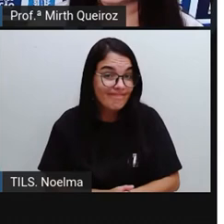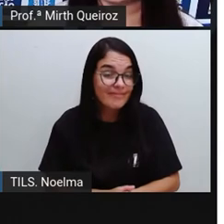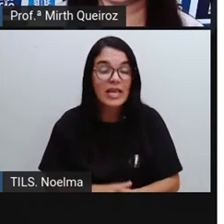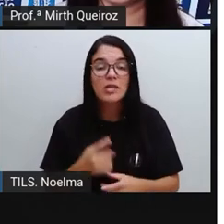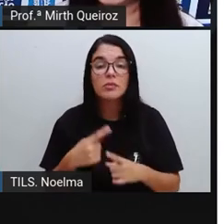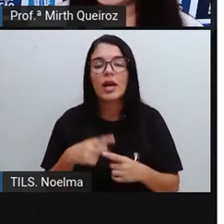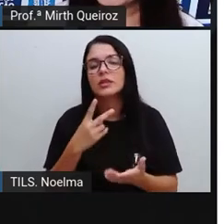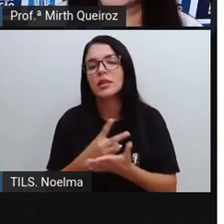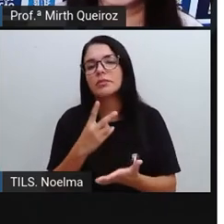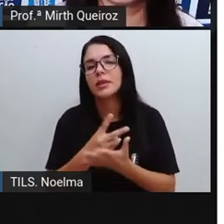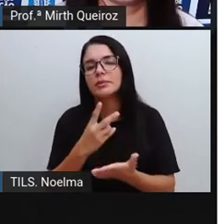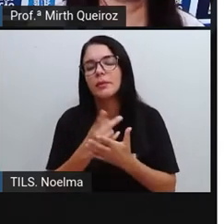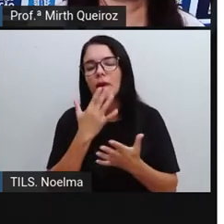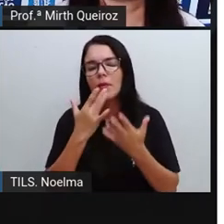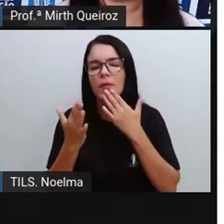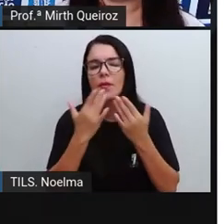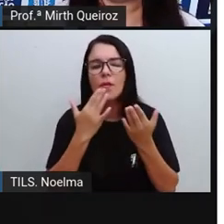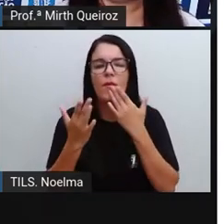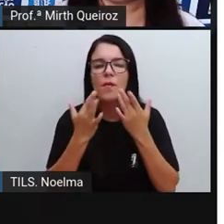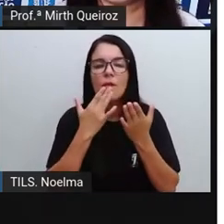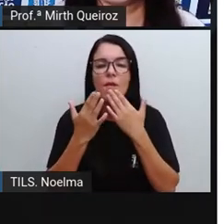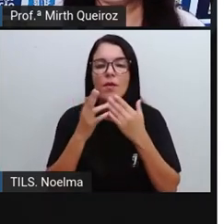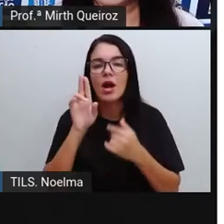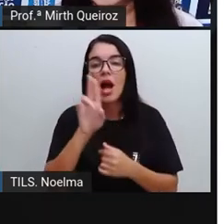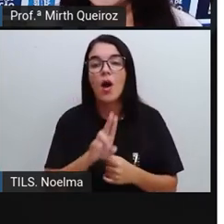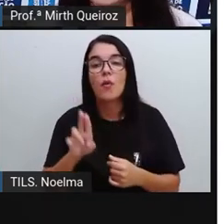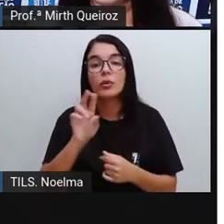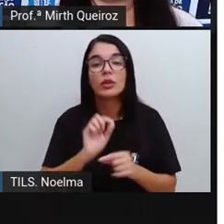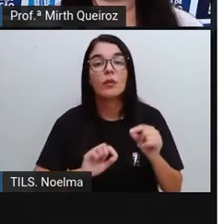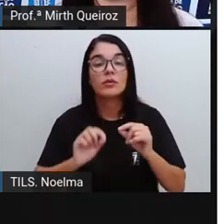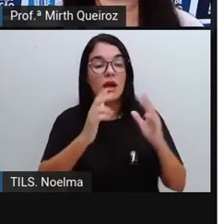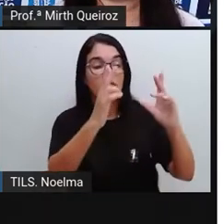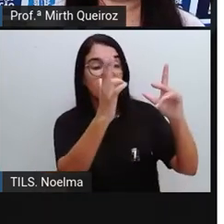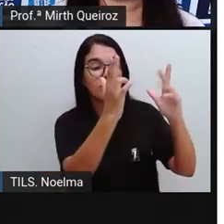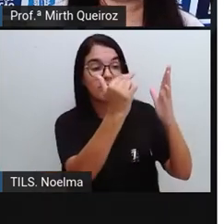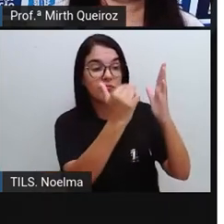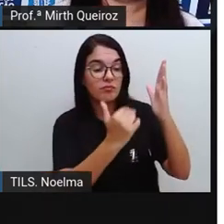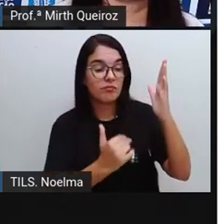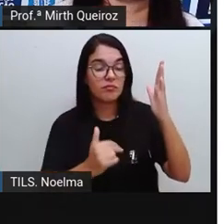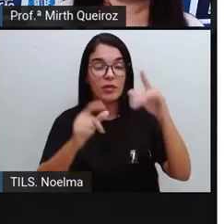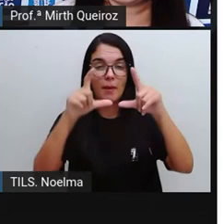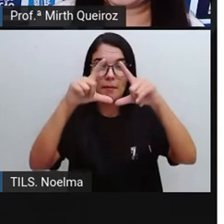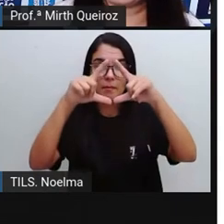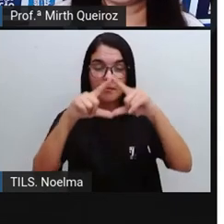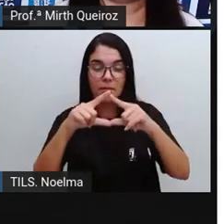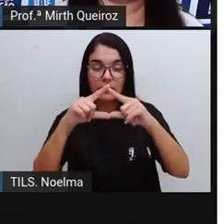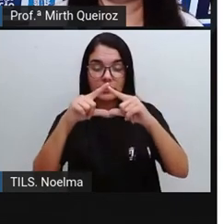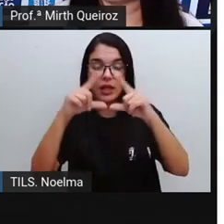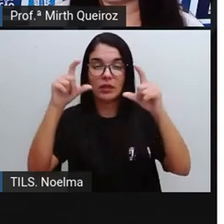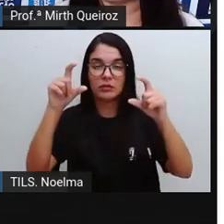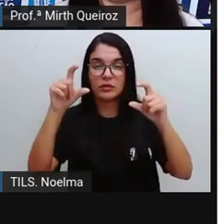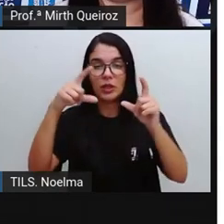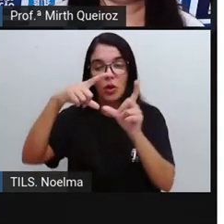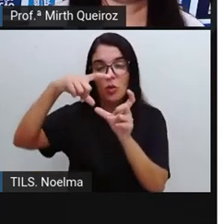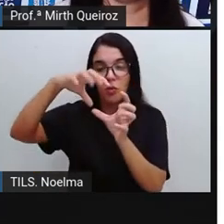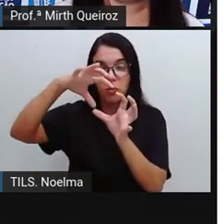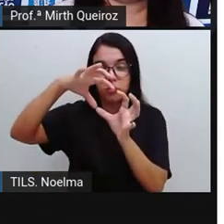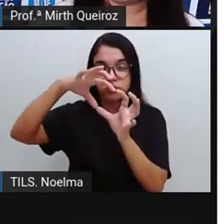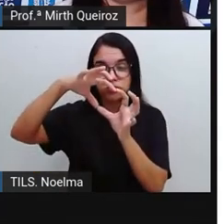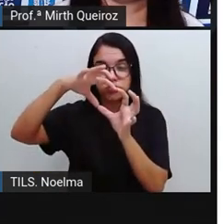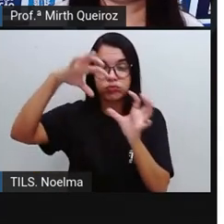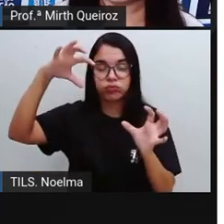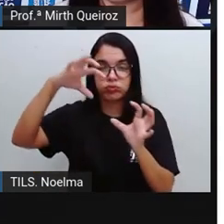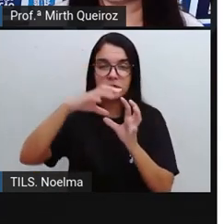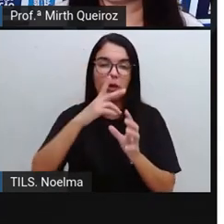todas as obras muitas cores, sempre ele utiliza formas geométricas, ele representa muitas vezes coisas